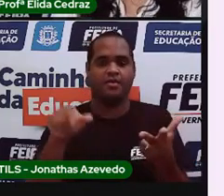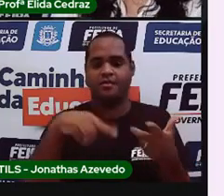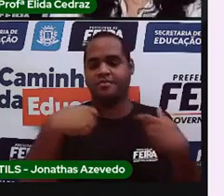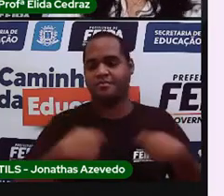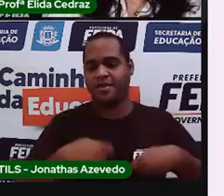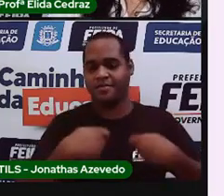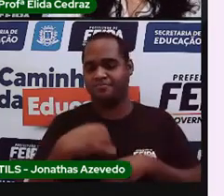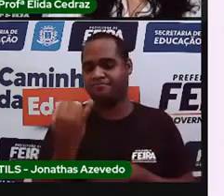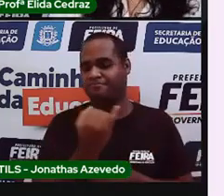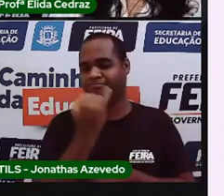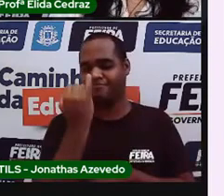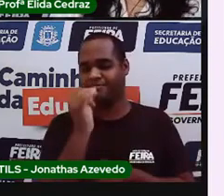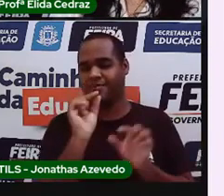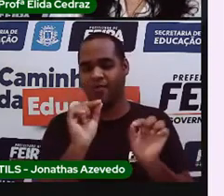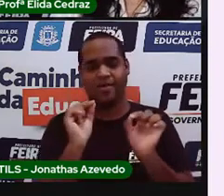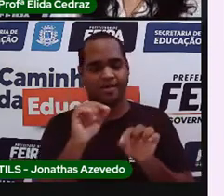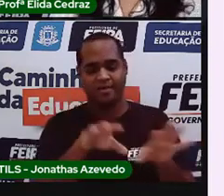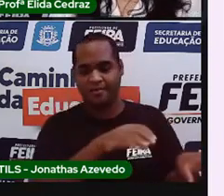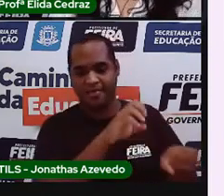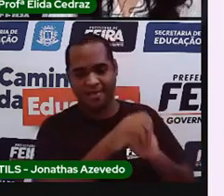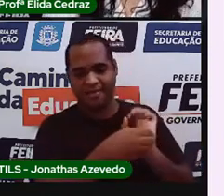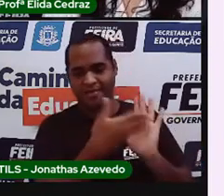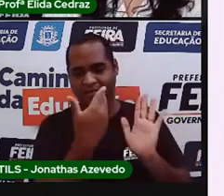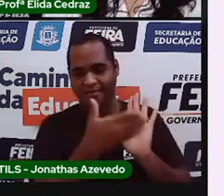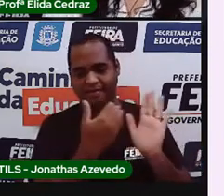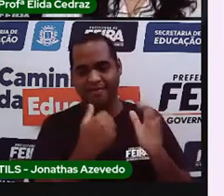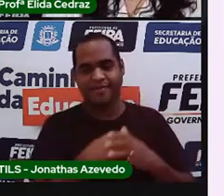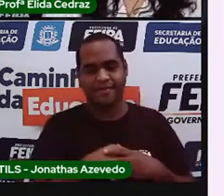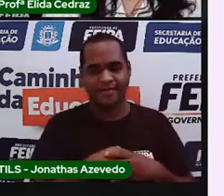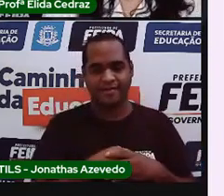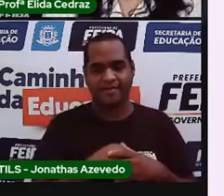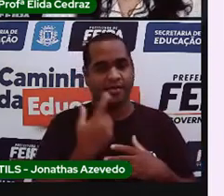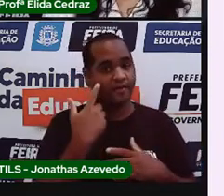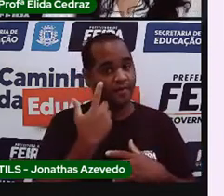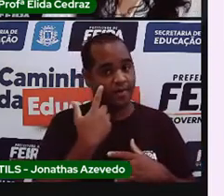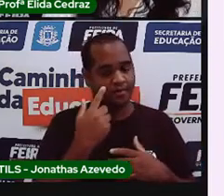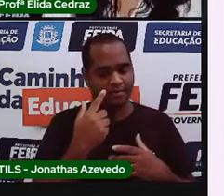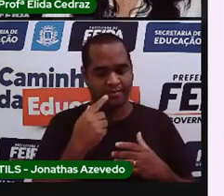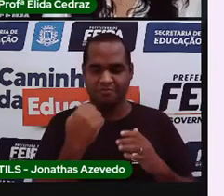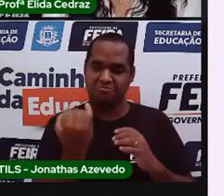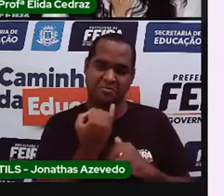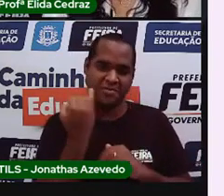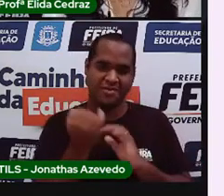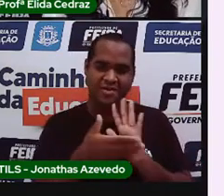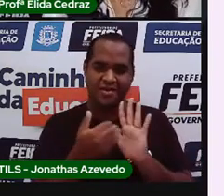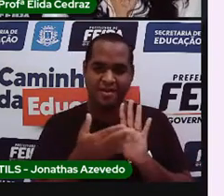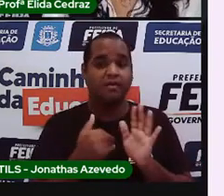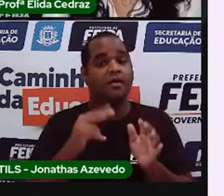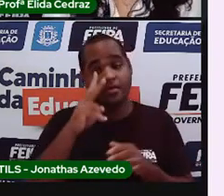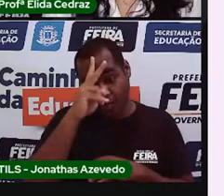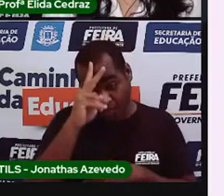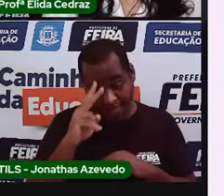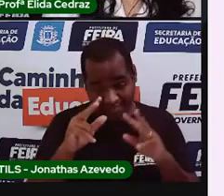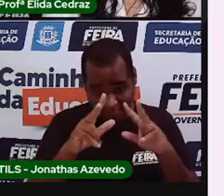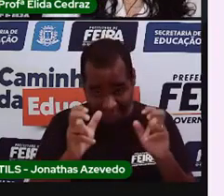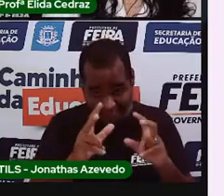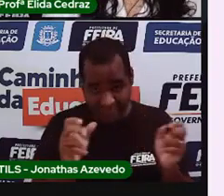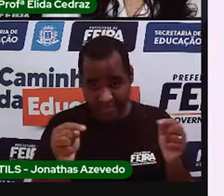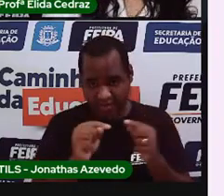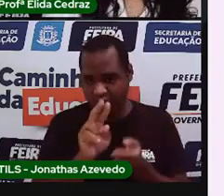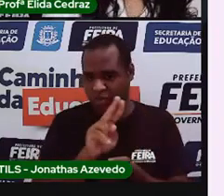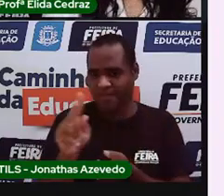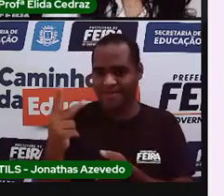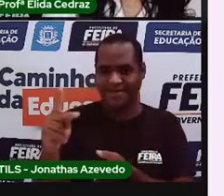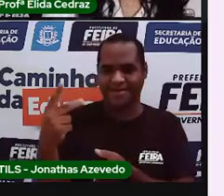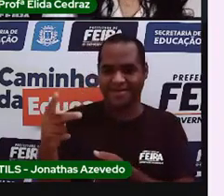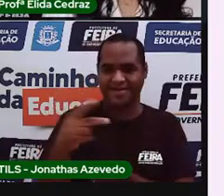ter quando a gente pega o livro. Na capa estão o título da história, o nome do